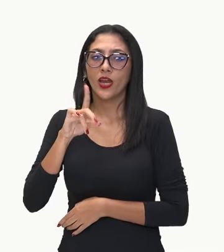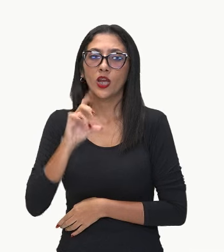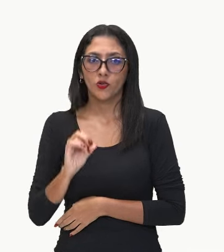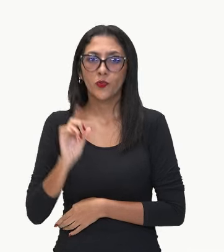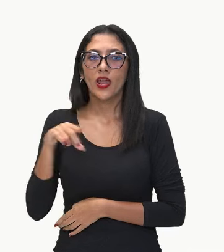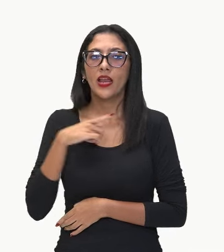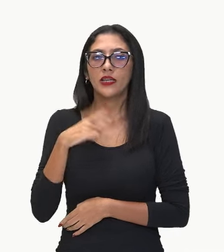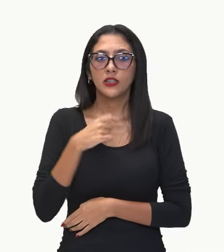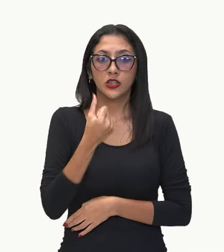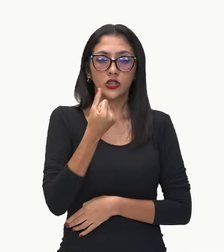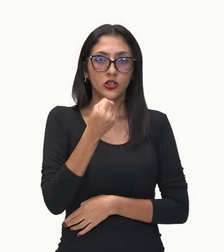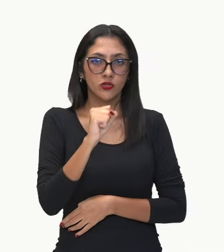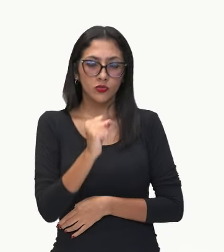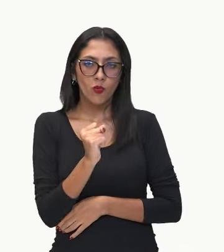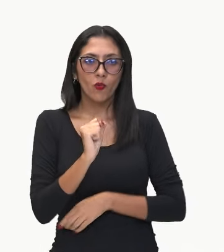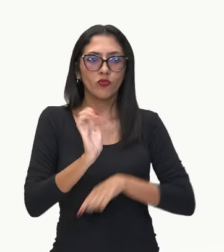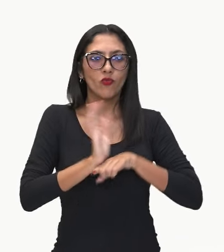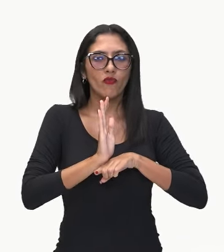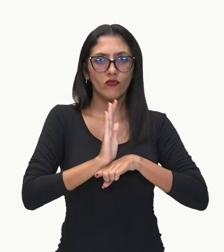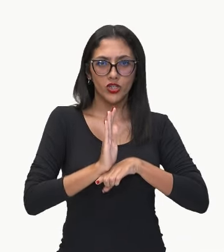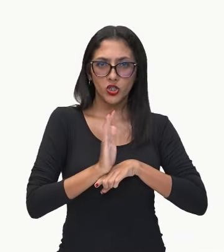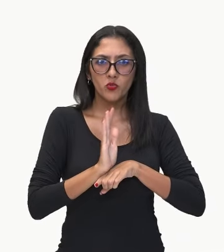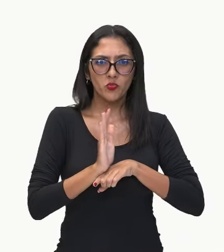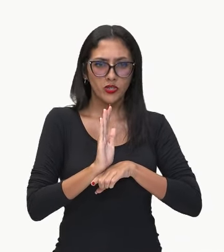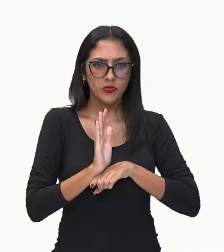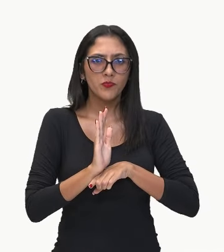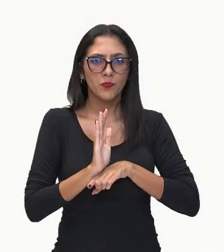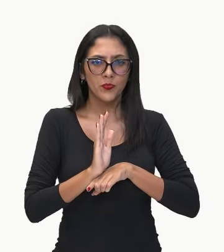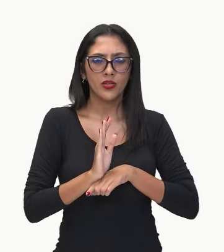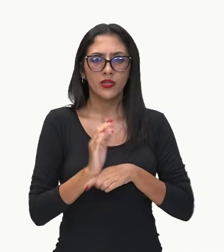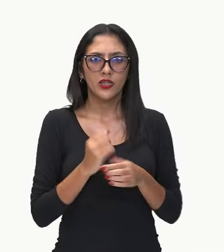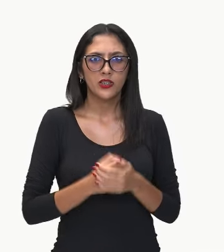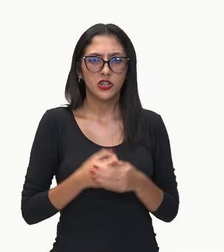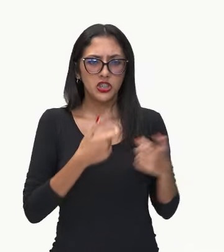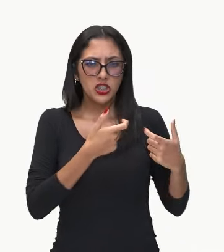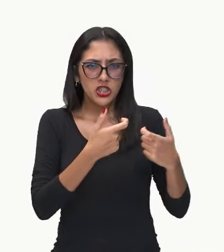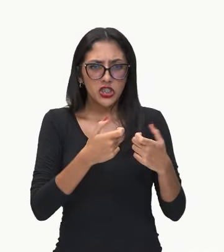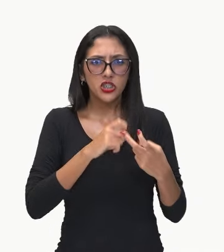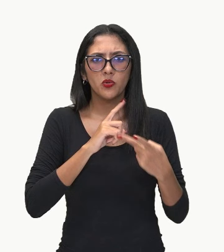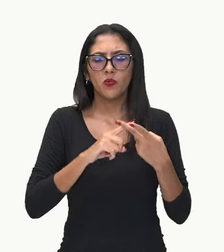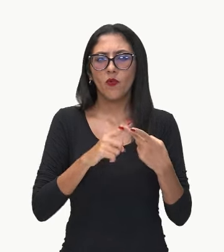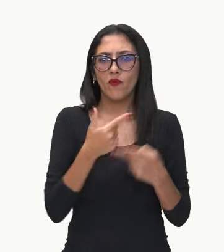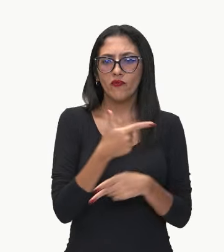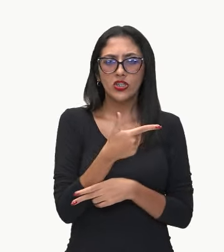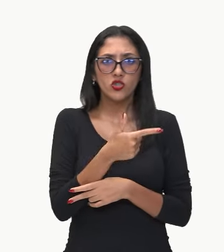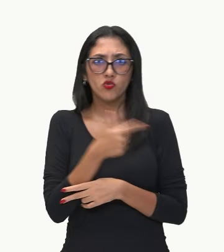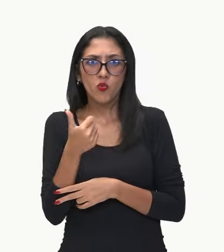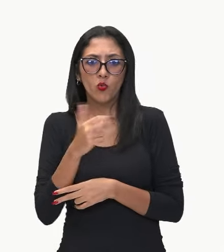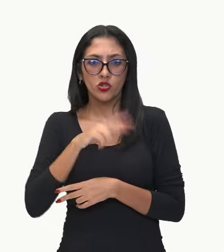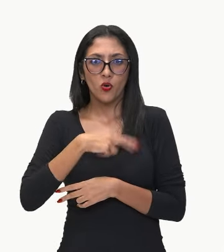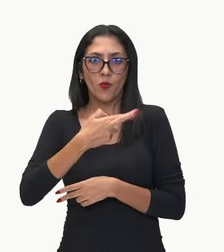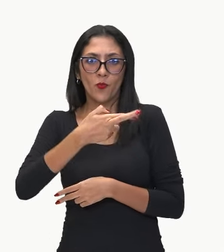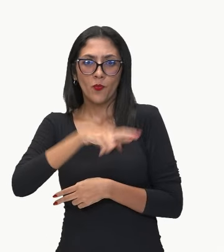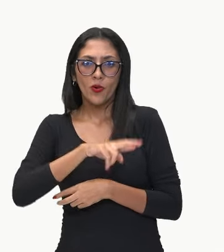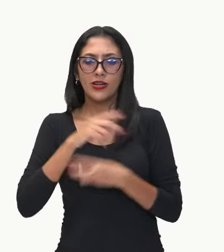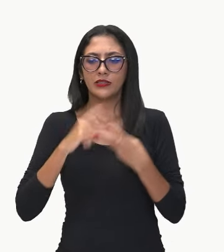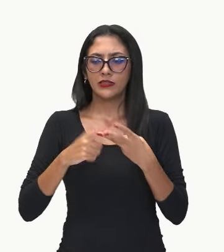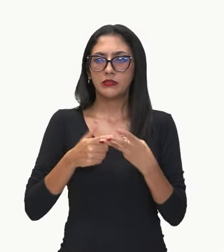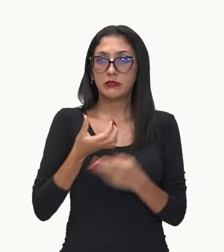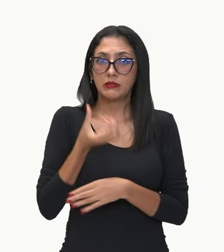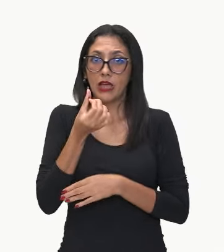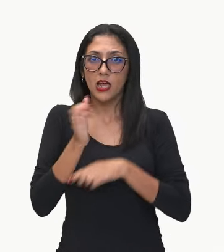filmes de ação, 21 filmes de romance e 6 filmes de terror.